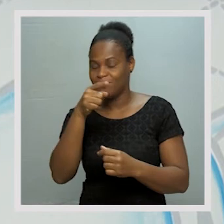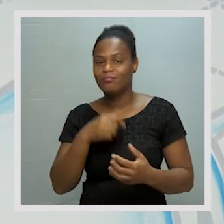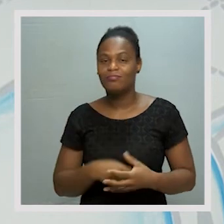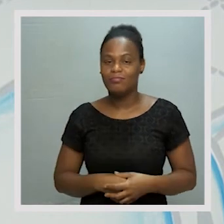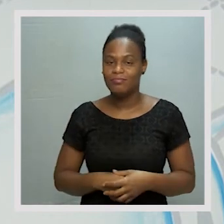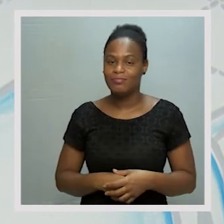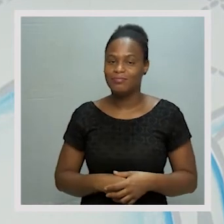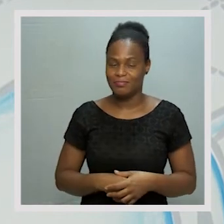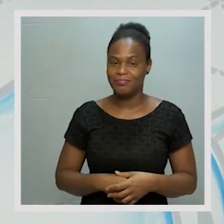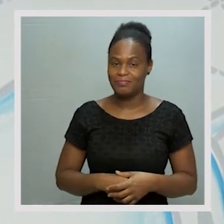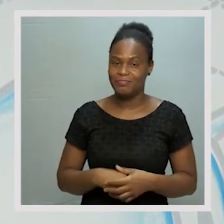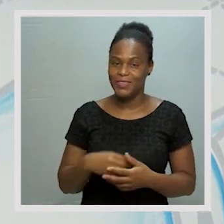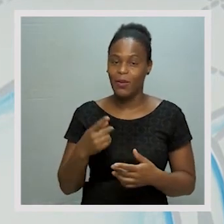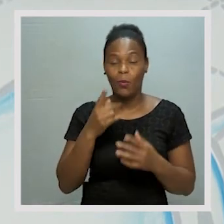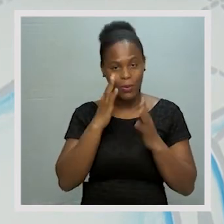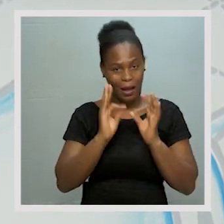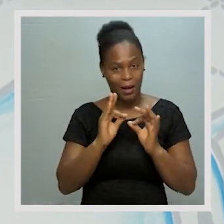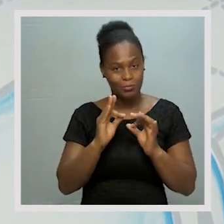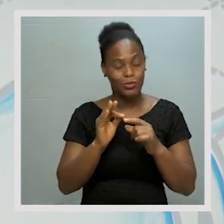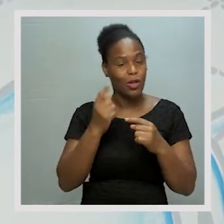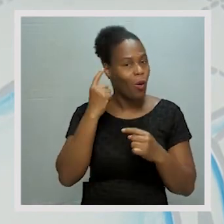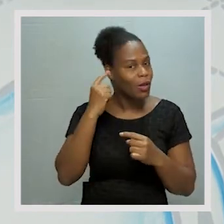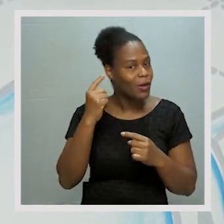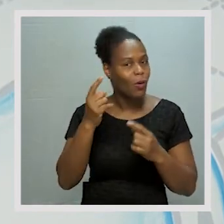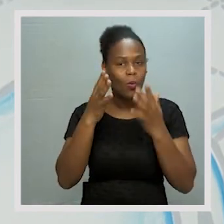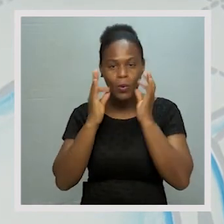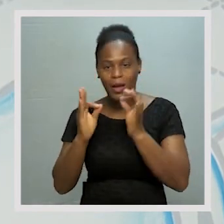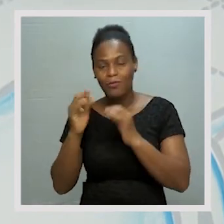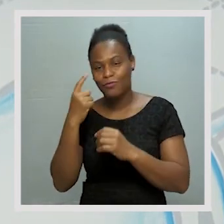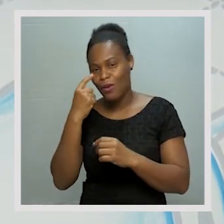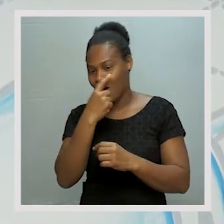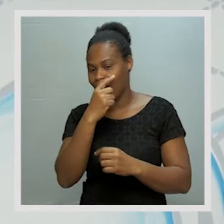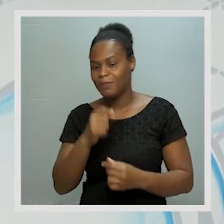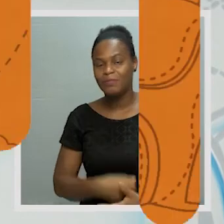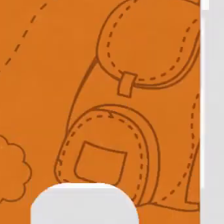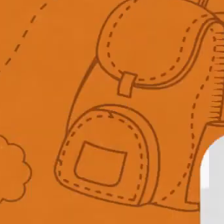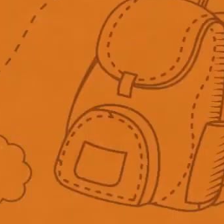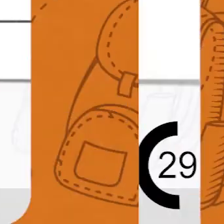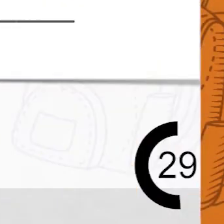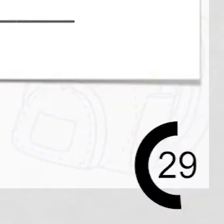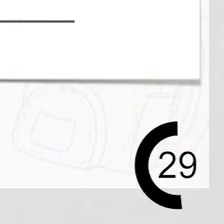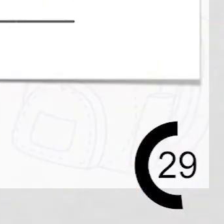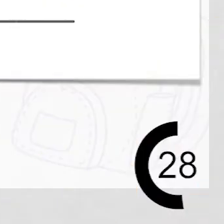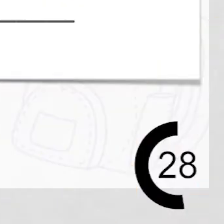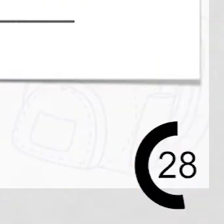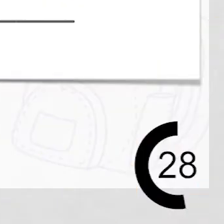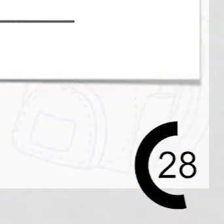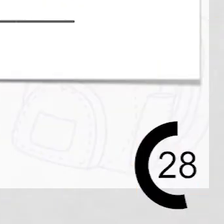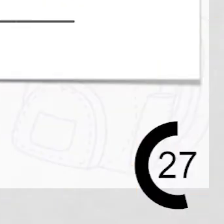os cuidados a ter com a audição e a visão. A e